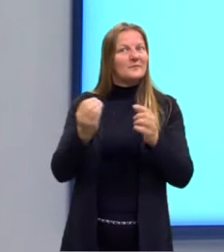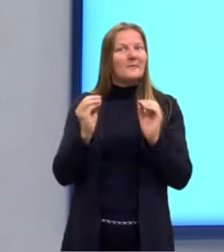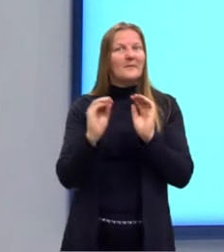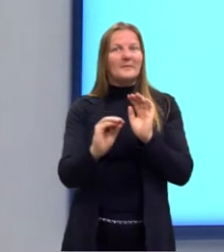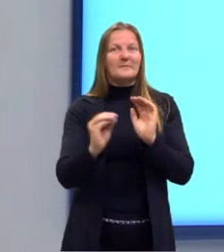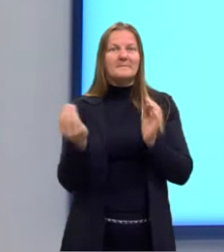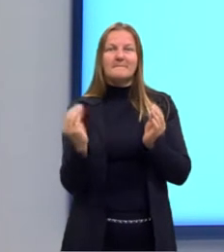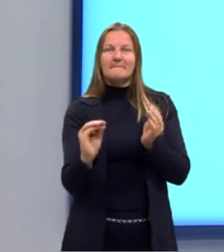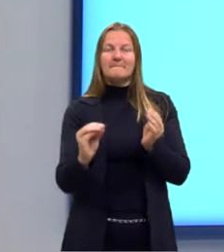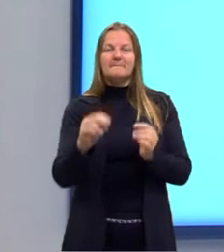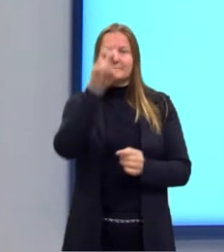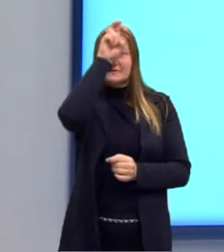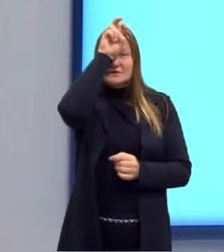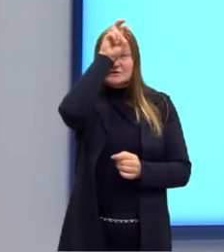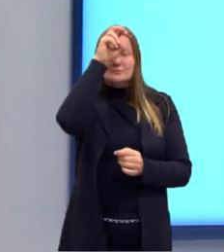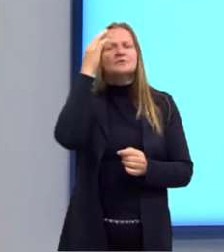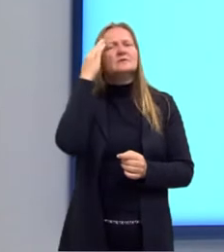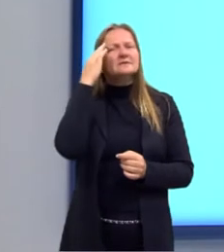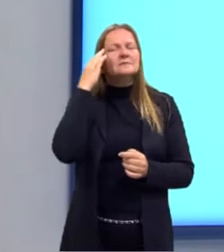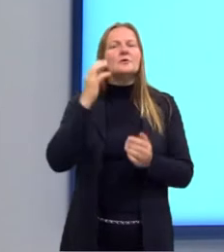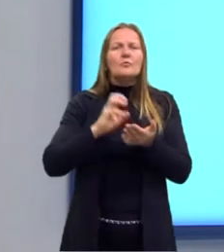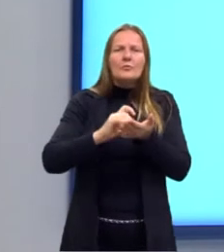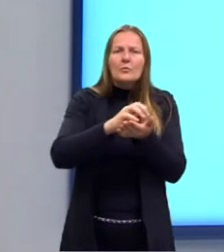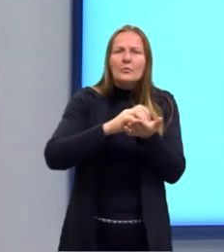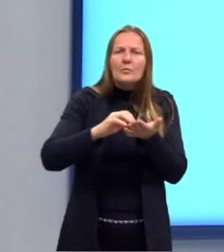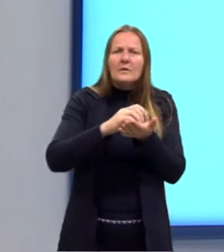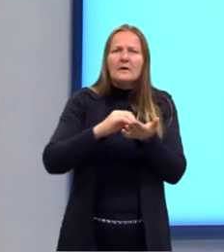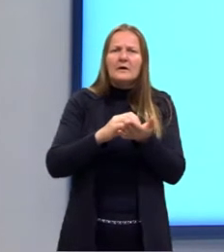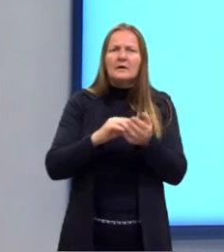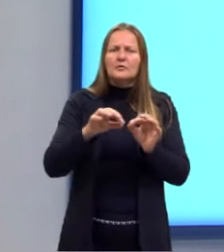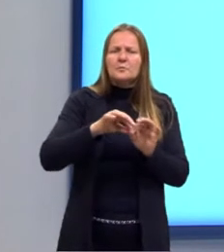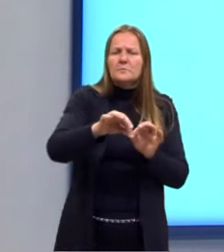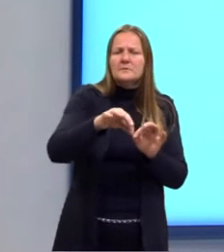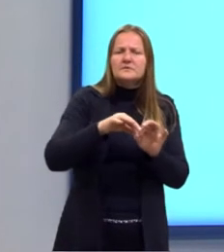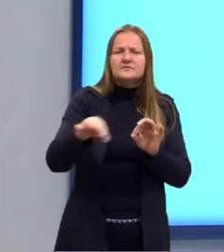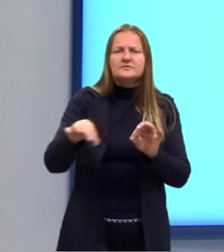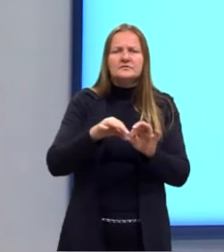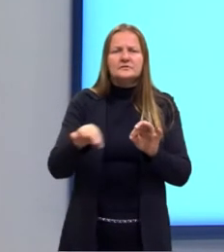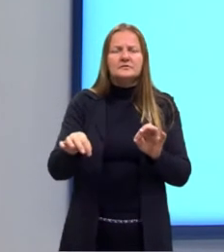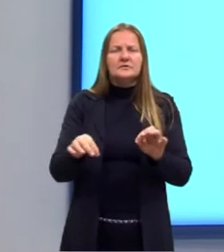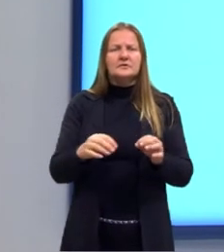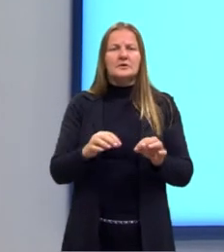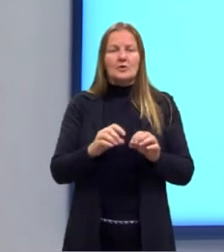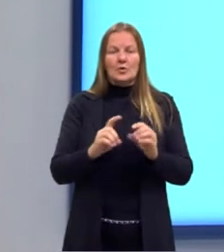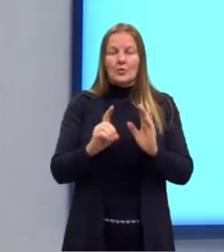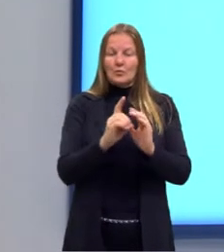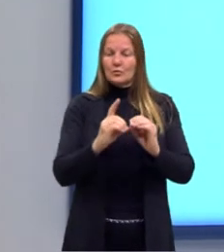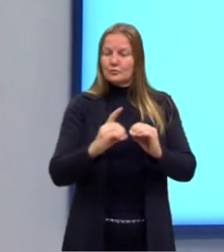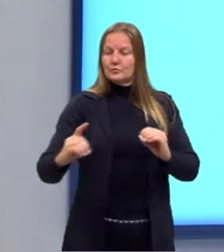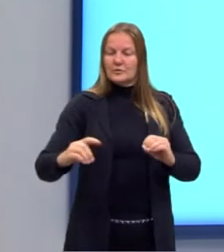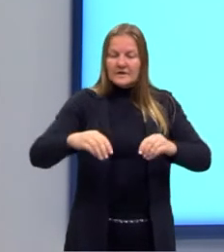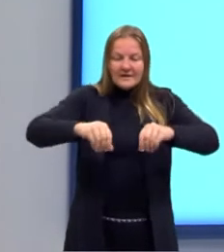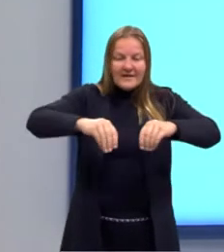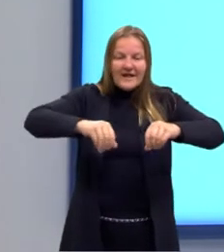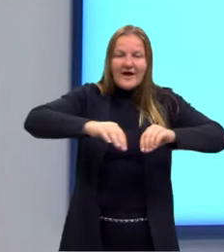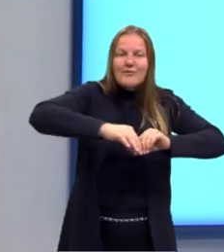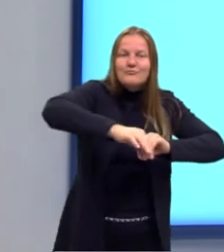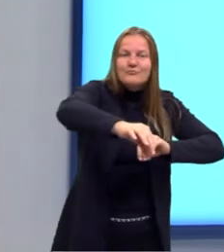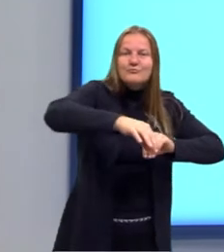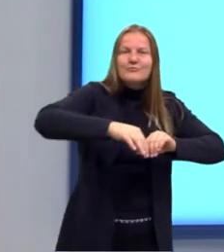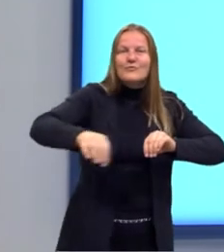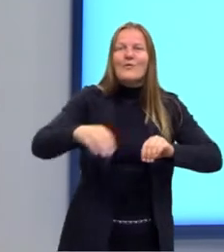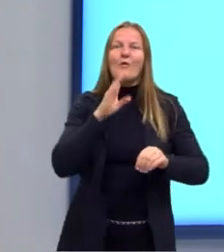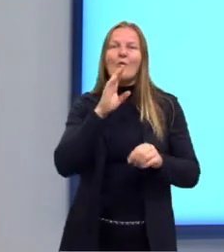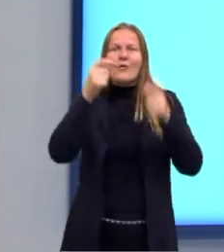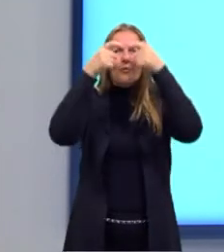egípcios eram capazes de realizar cálculos de medida e dimensionamento de terra. Esse conhecimento